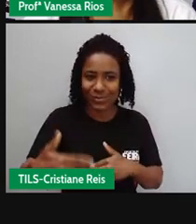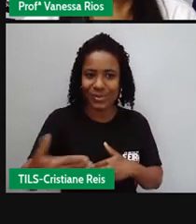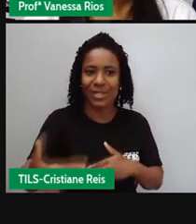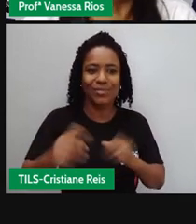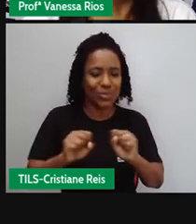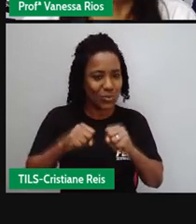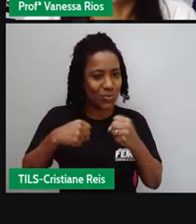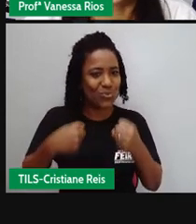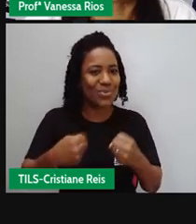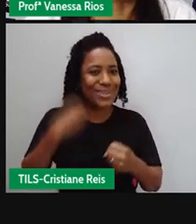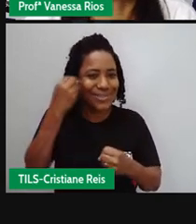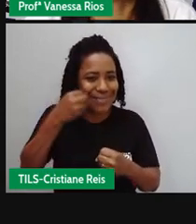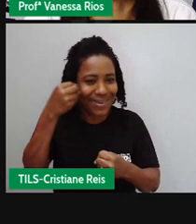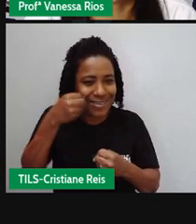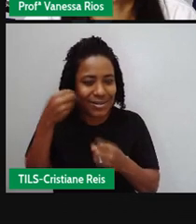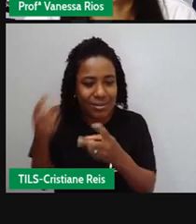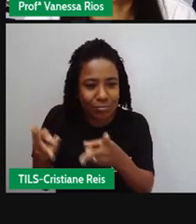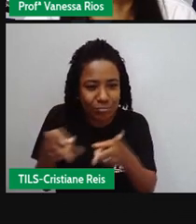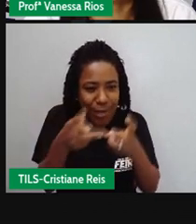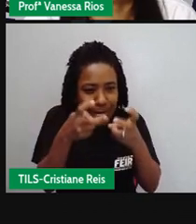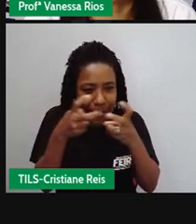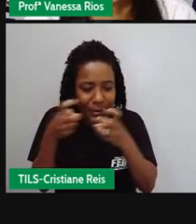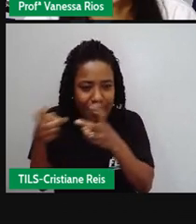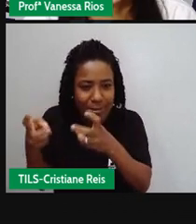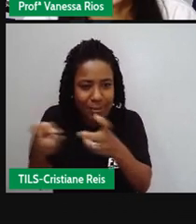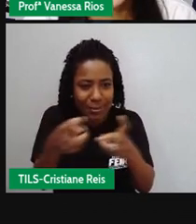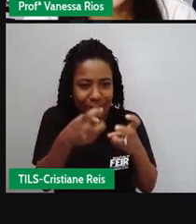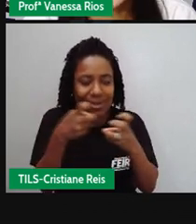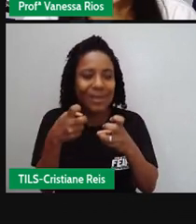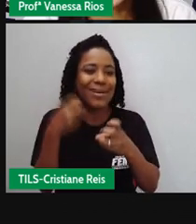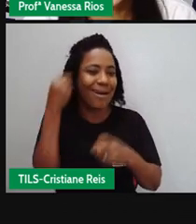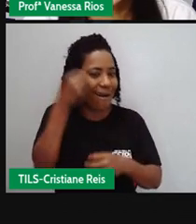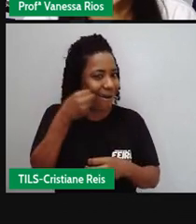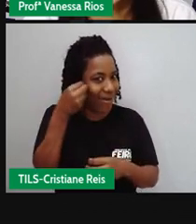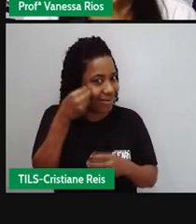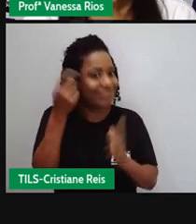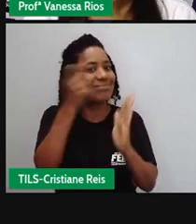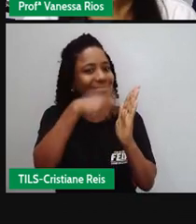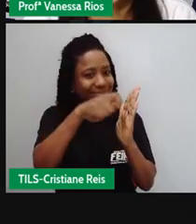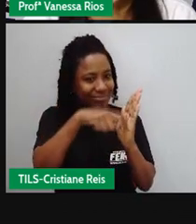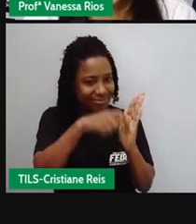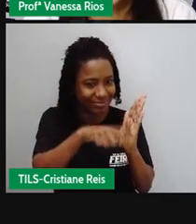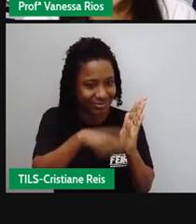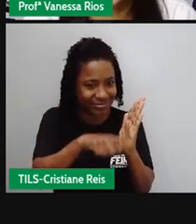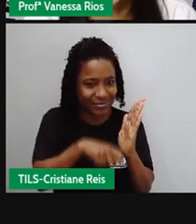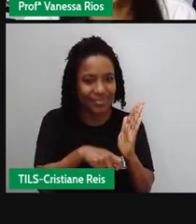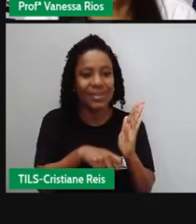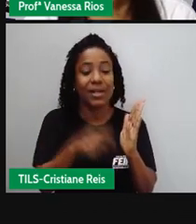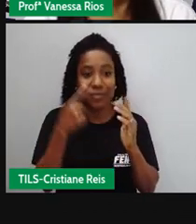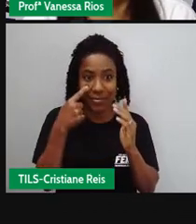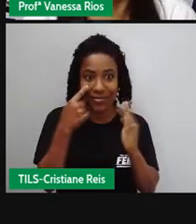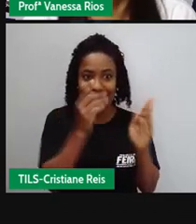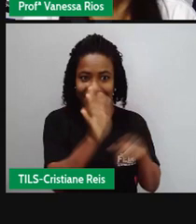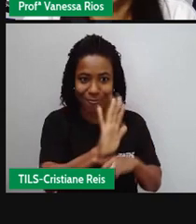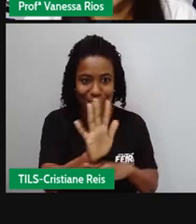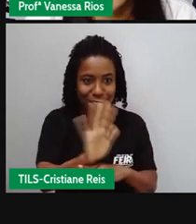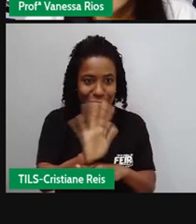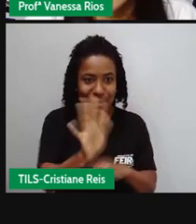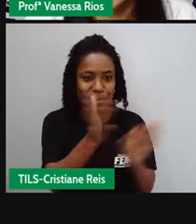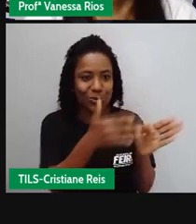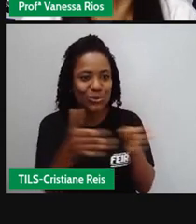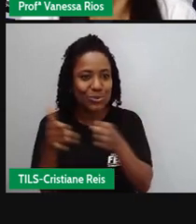das experiências que a vida foi lhe proporcionando. E aí é interessante a gente ver esse vídeo e entender que a